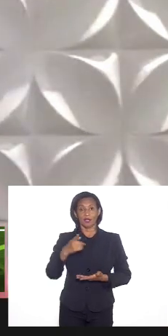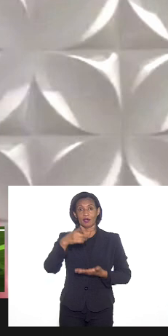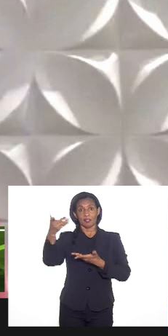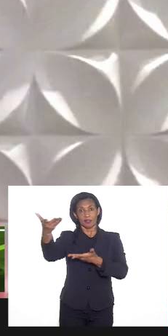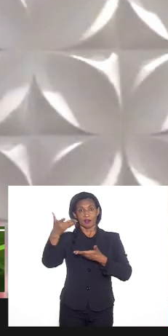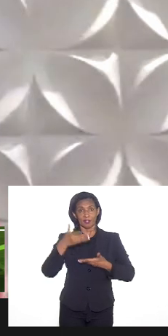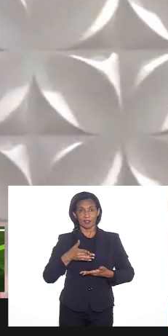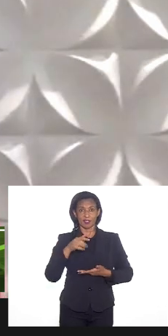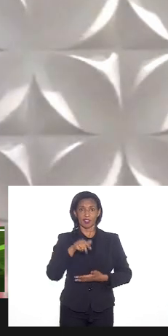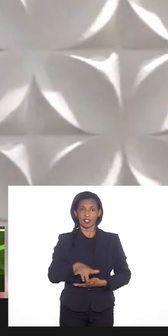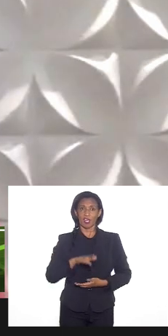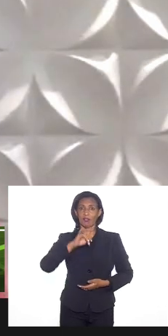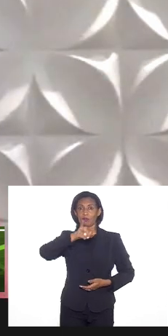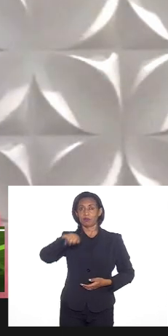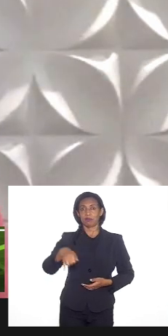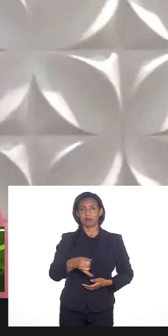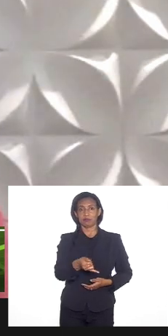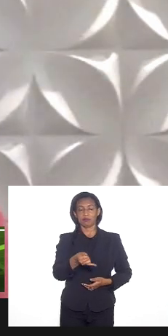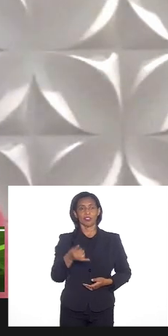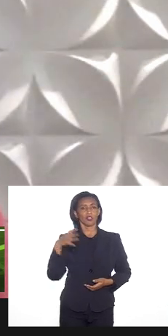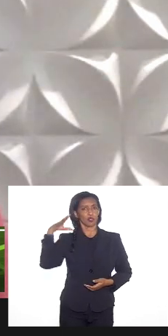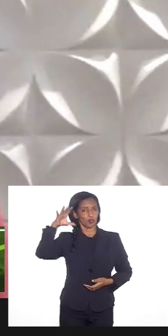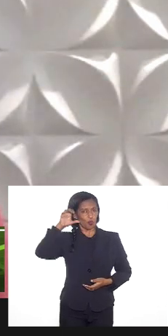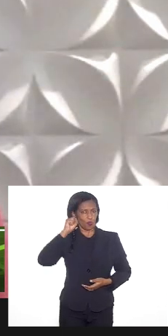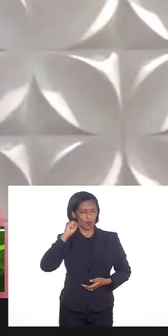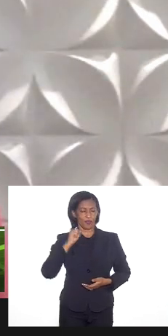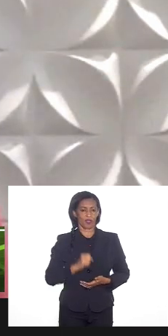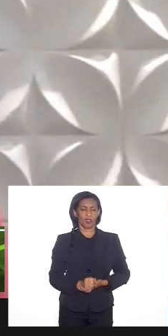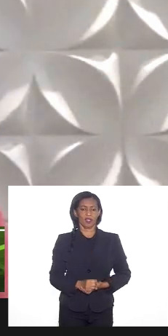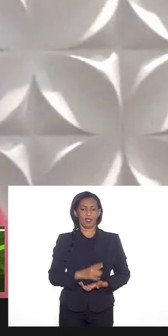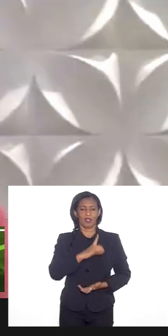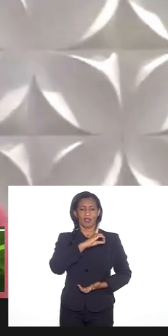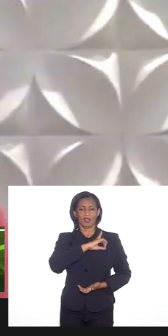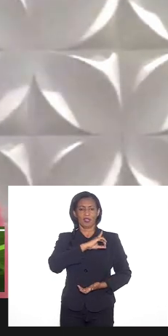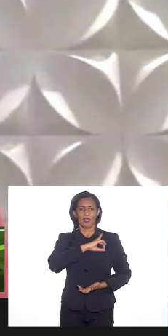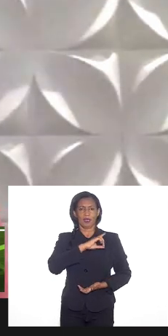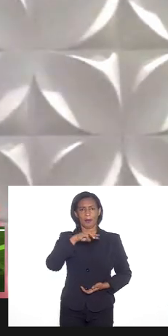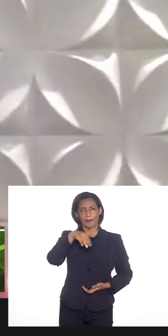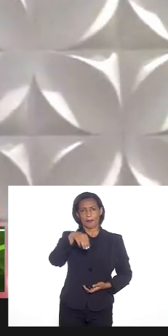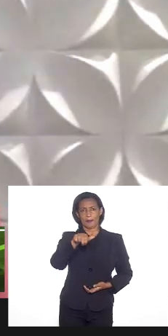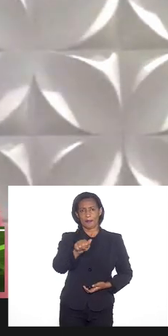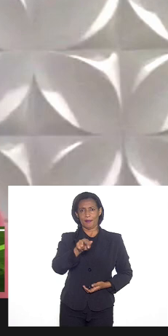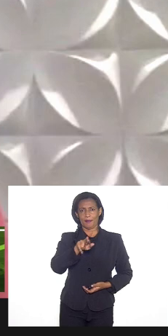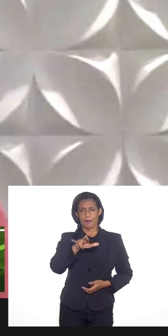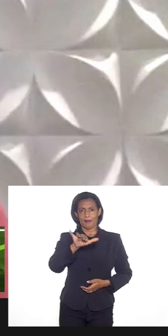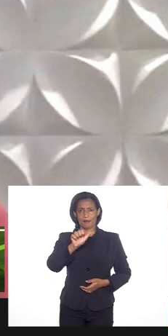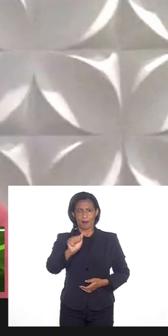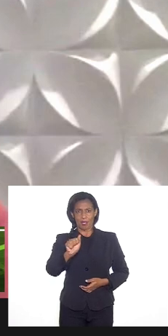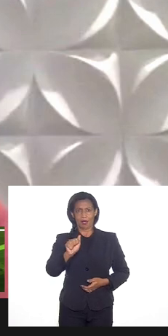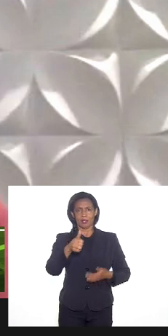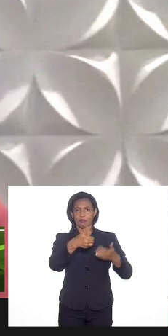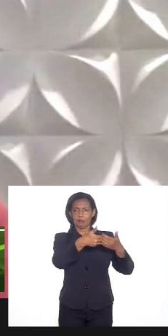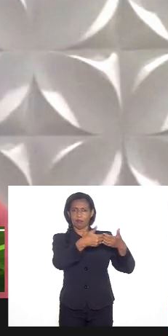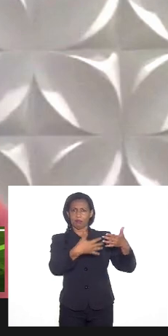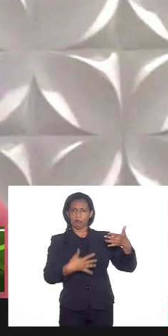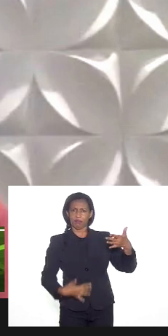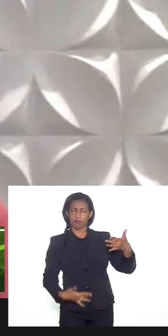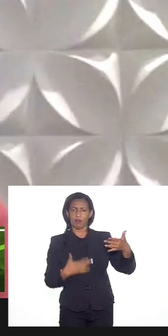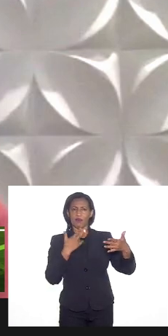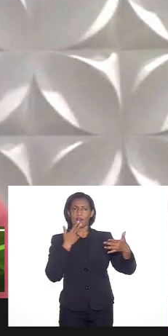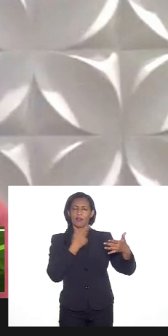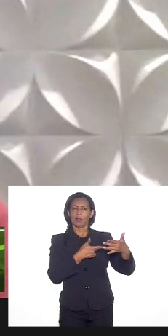aqui, nós já tivemos a oportunidade de ouvir a delegada Márcia Noeli, que fez um relato sobre o